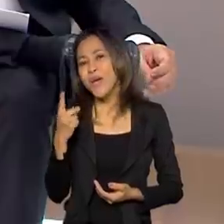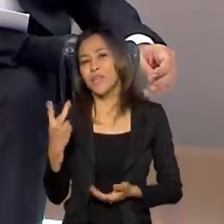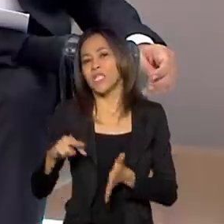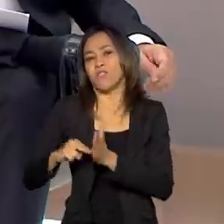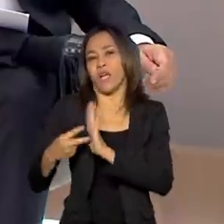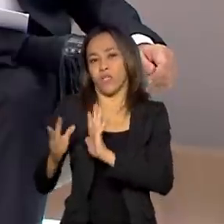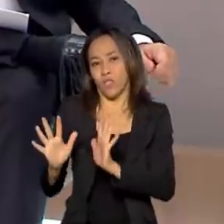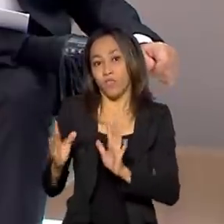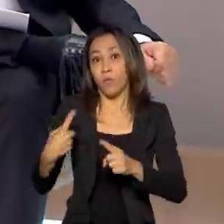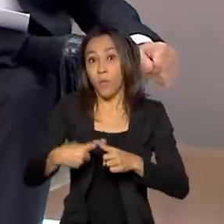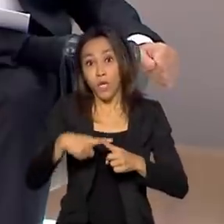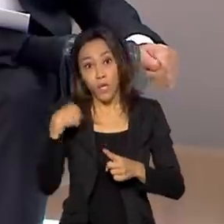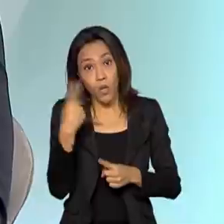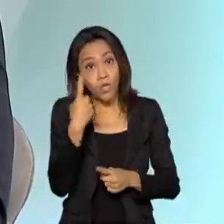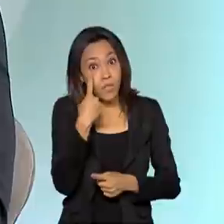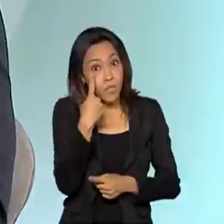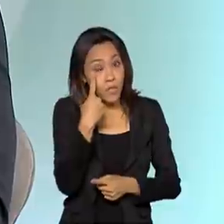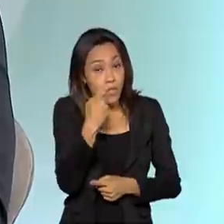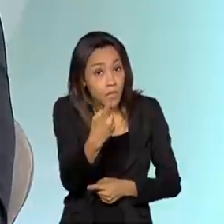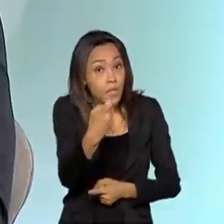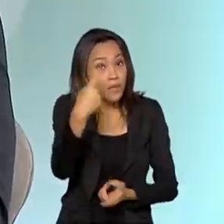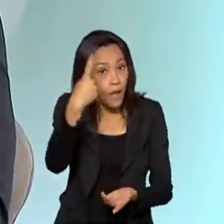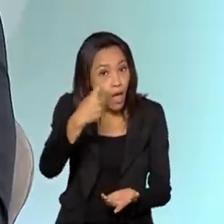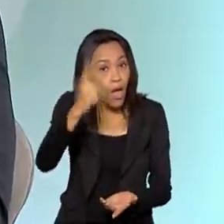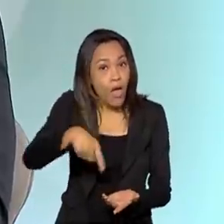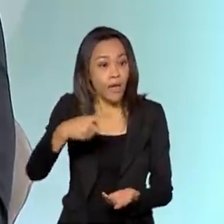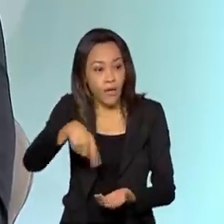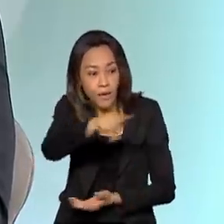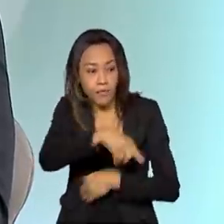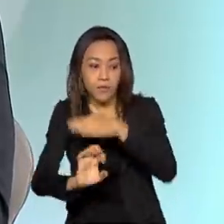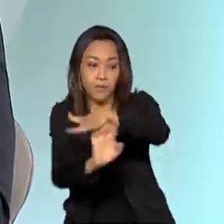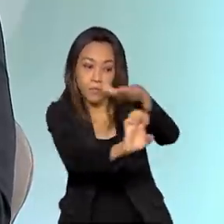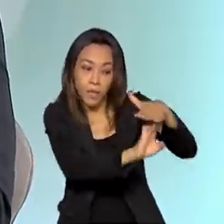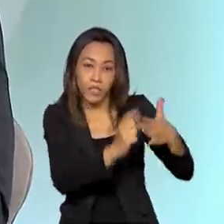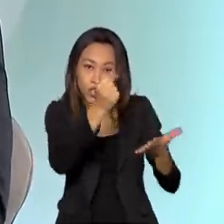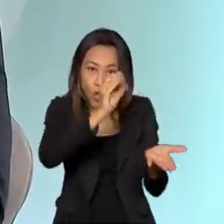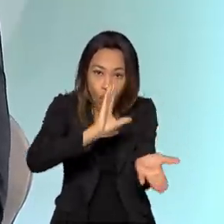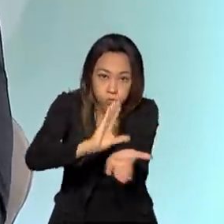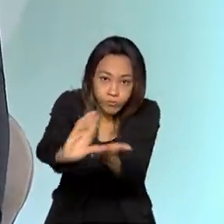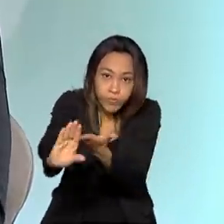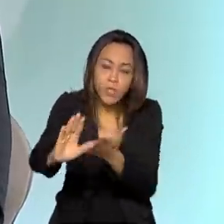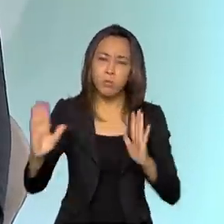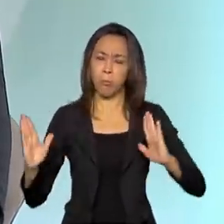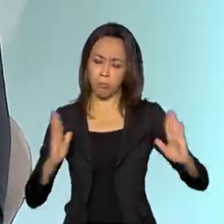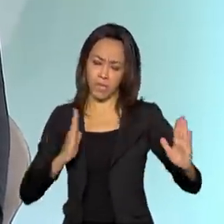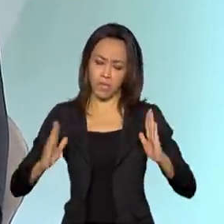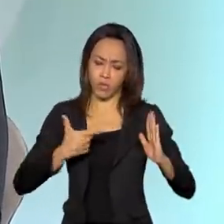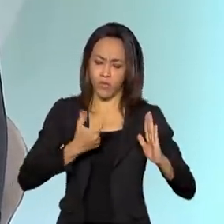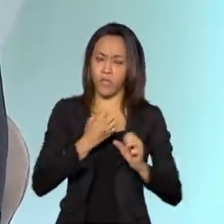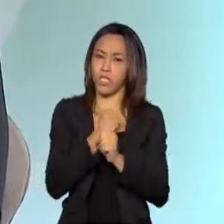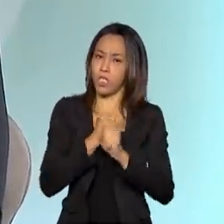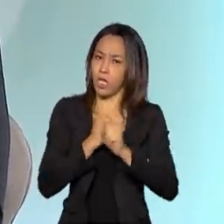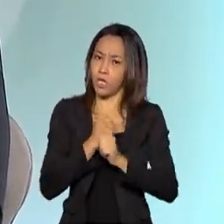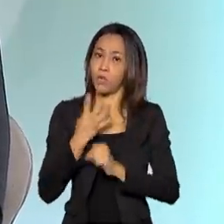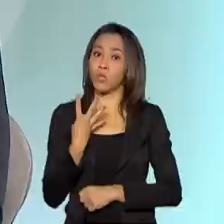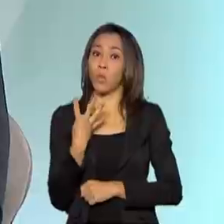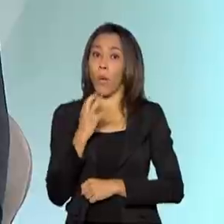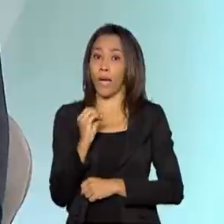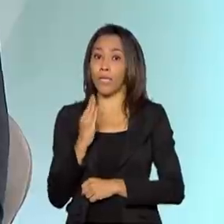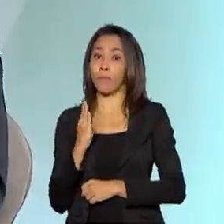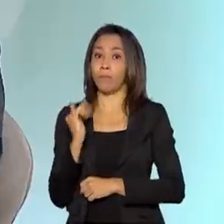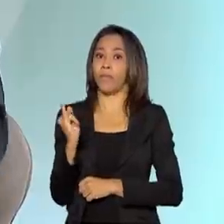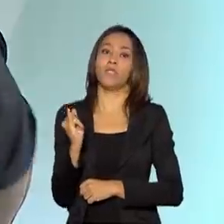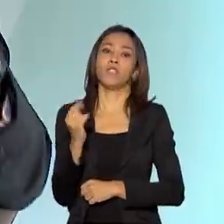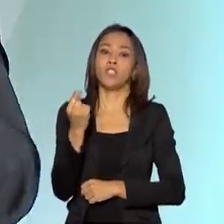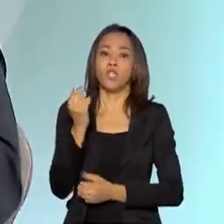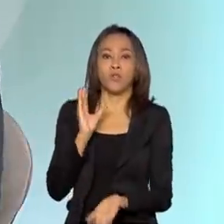privilegiando compromissos de investimento. Segundo os cálculos que nós estimamos, em 20 anos a gente estima mais de 40 bilhões de investimentos